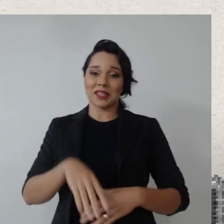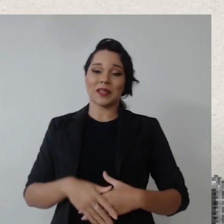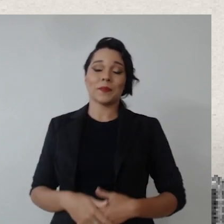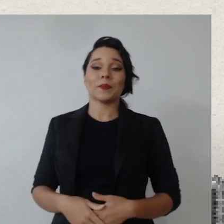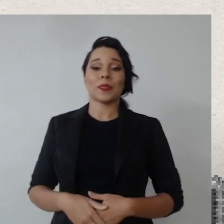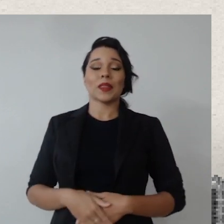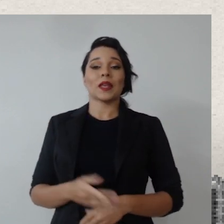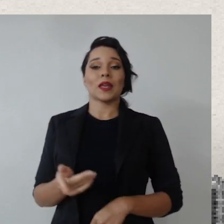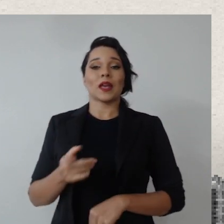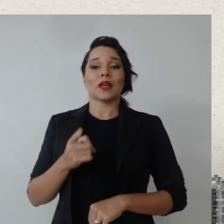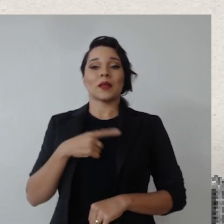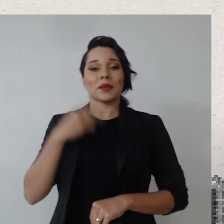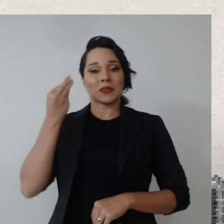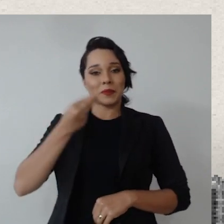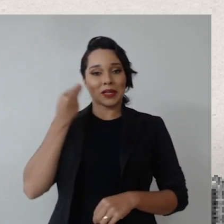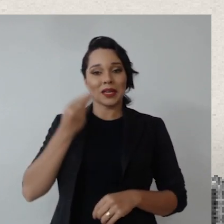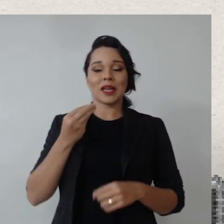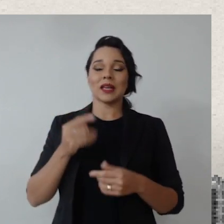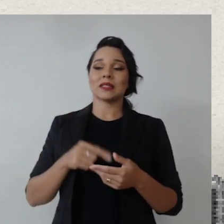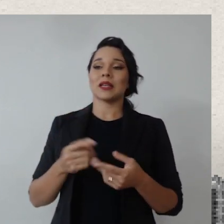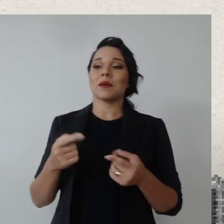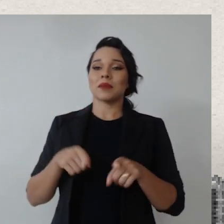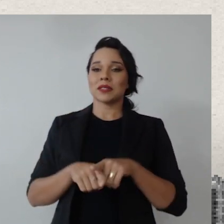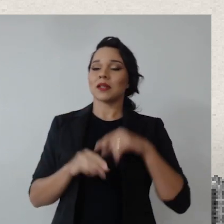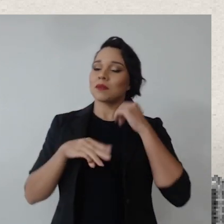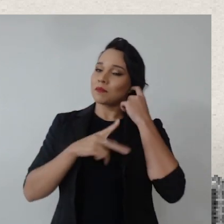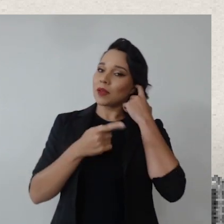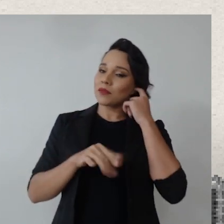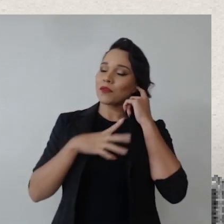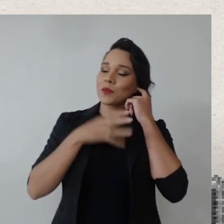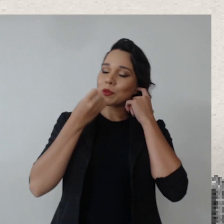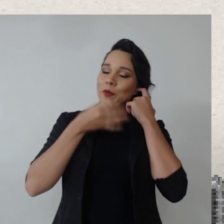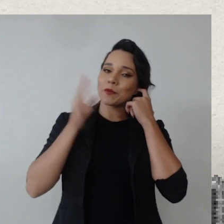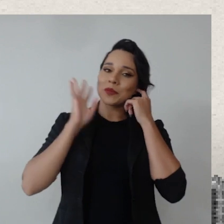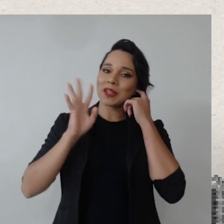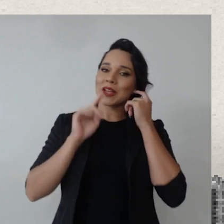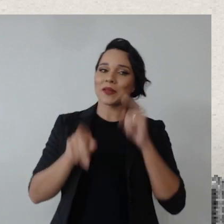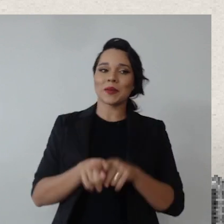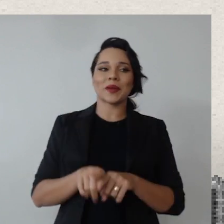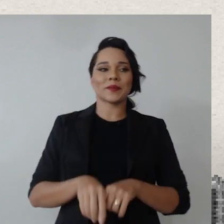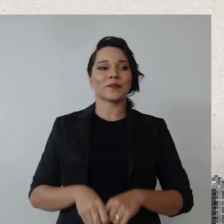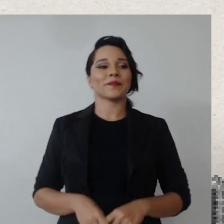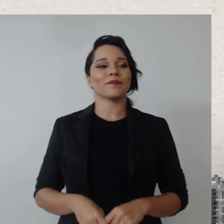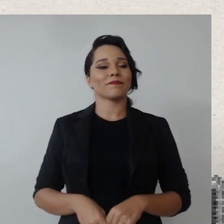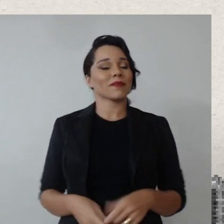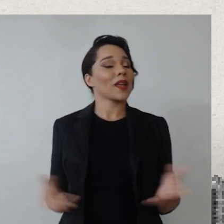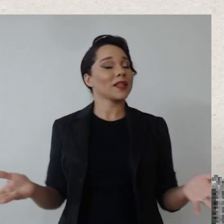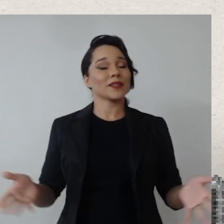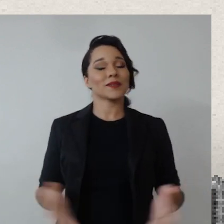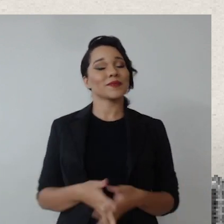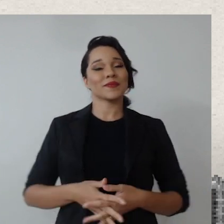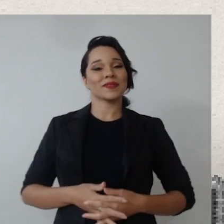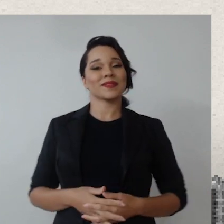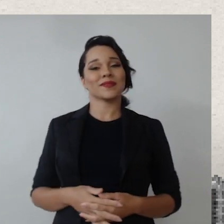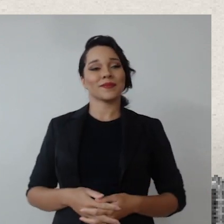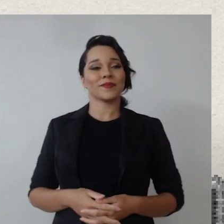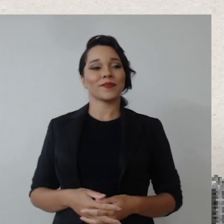aqui, à luz da minha experiência aí, o que eu passei ali no MPF, que foi muito bacana também, é isso.